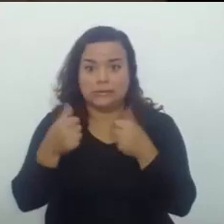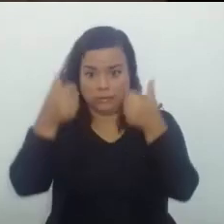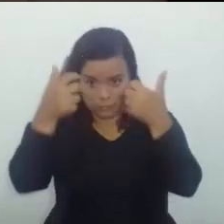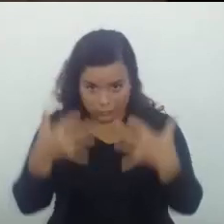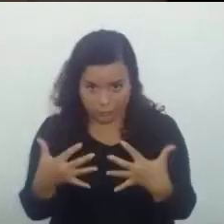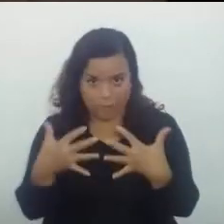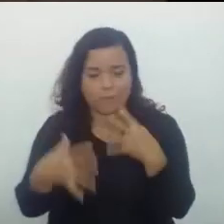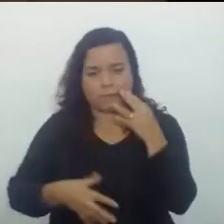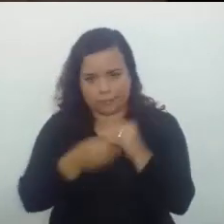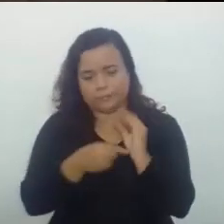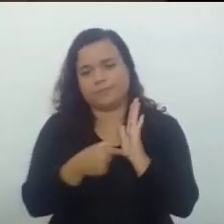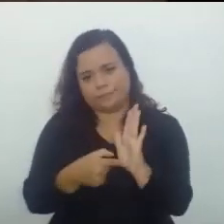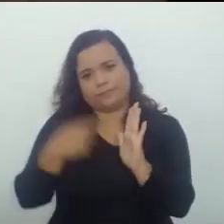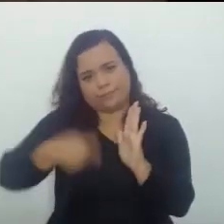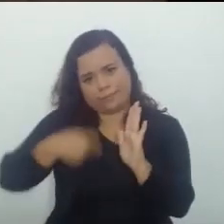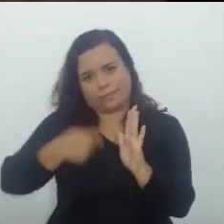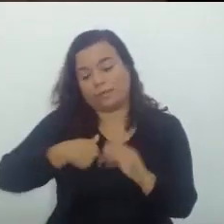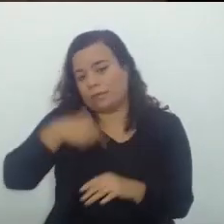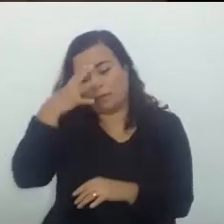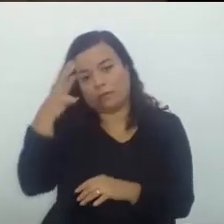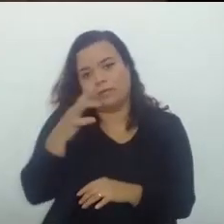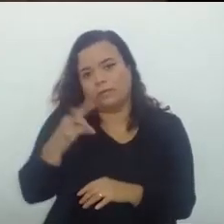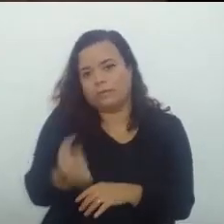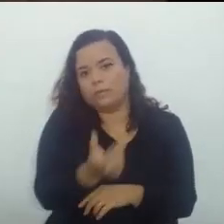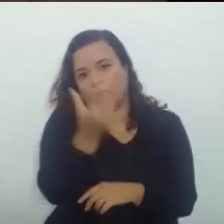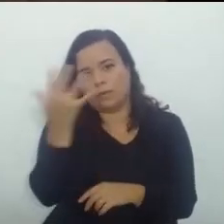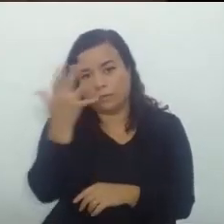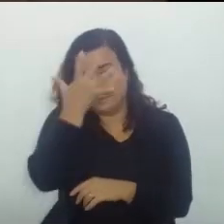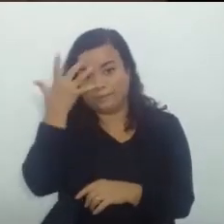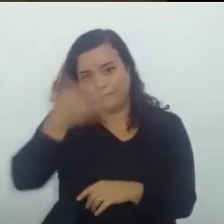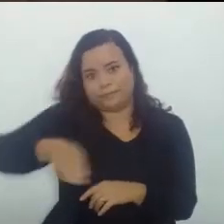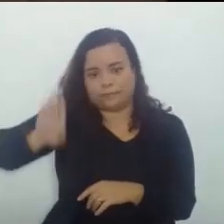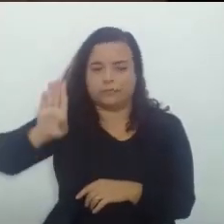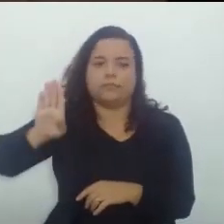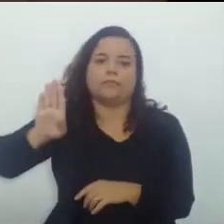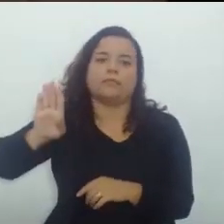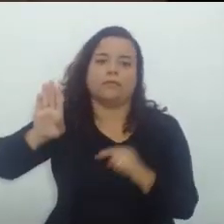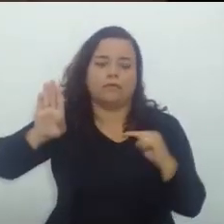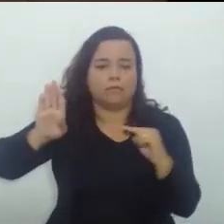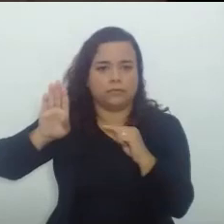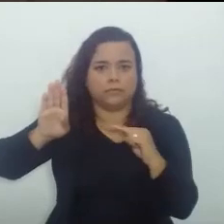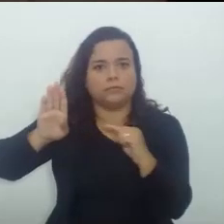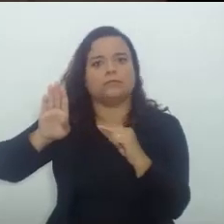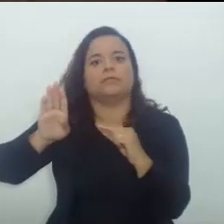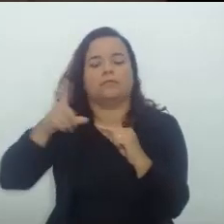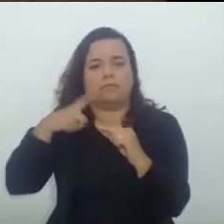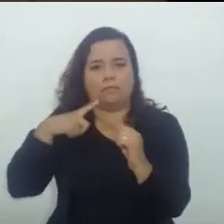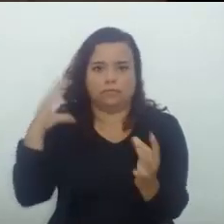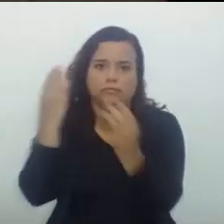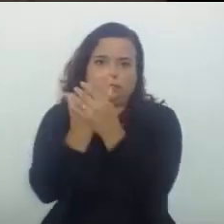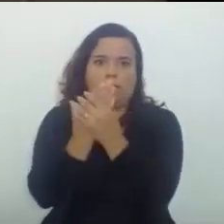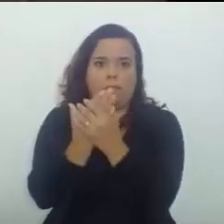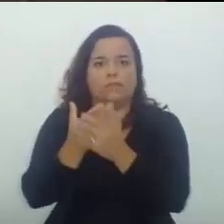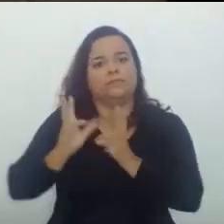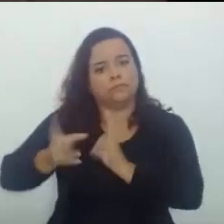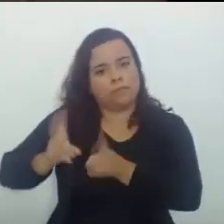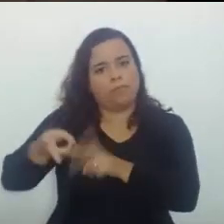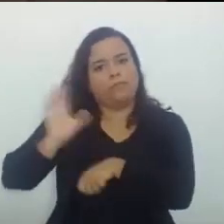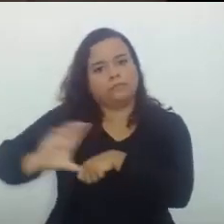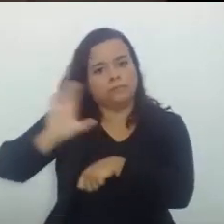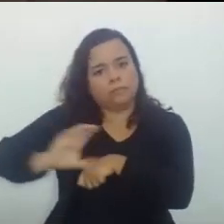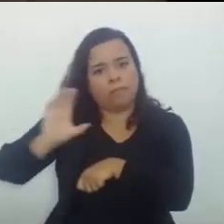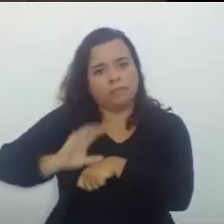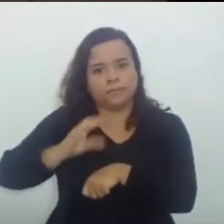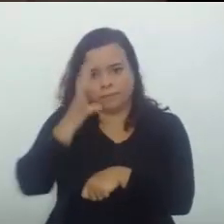tenho O quantitativo De candidatos Que obtiveram Eliminar E estão Cursando Mas de qualquer